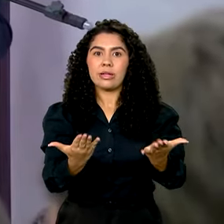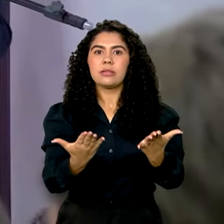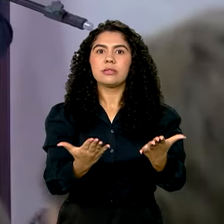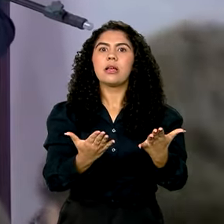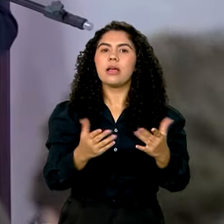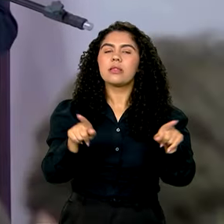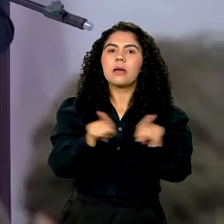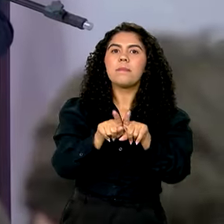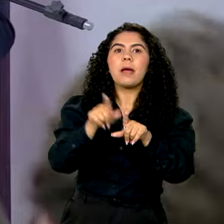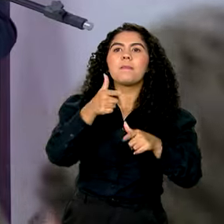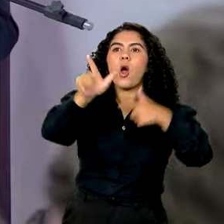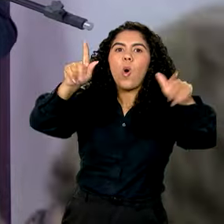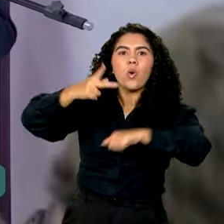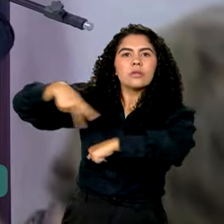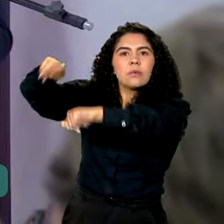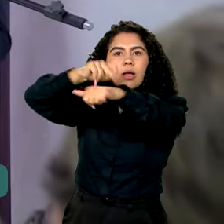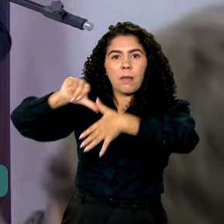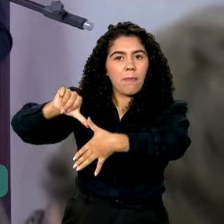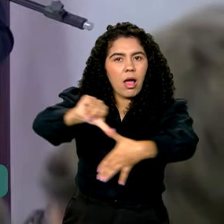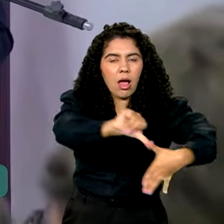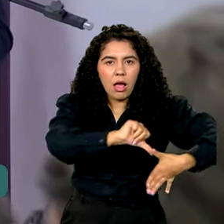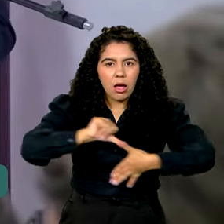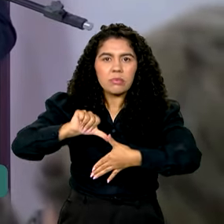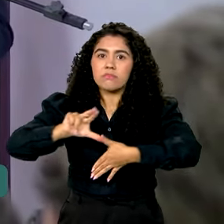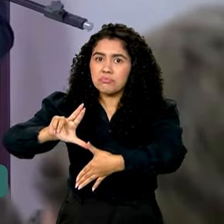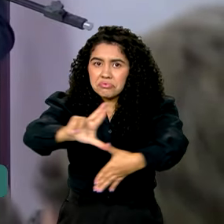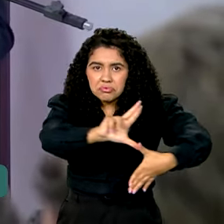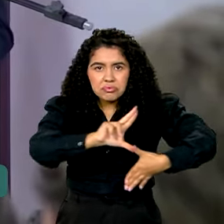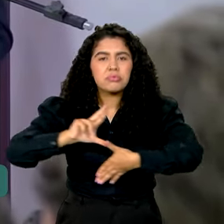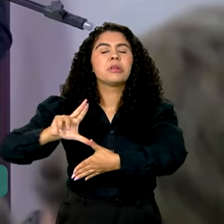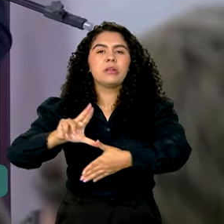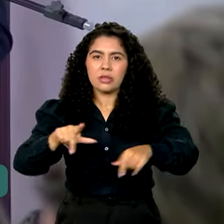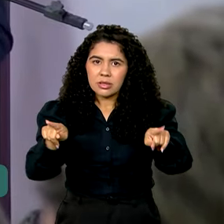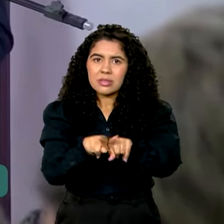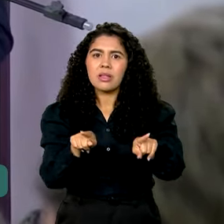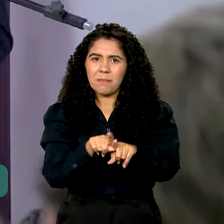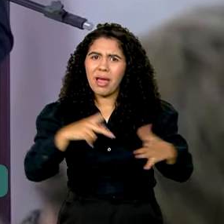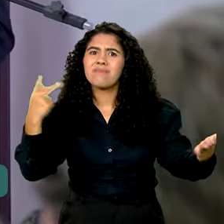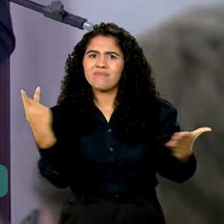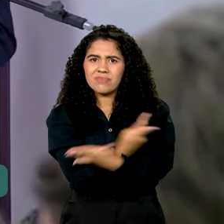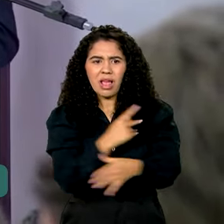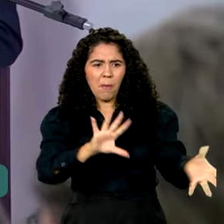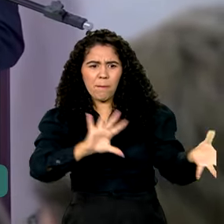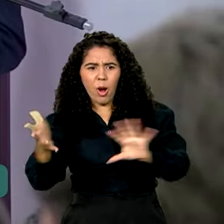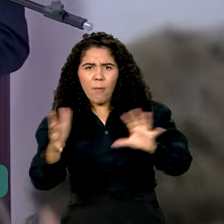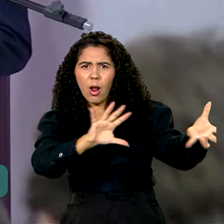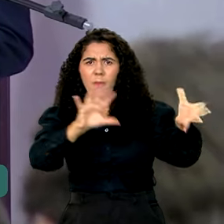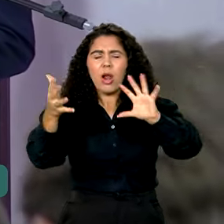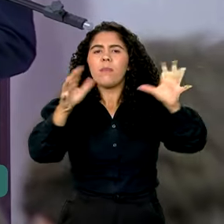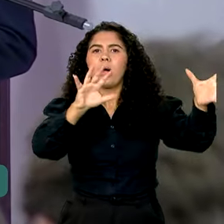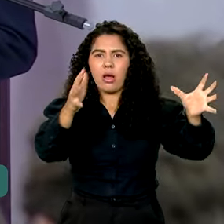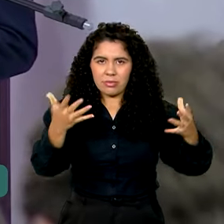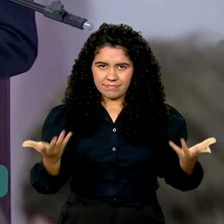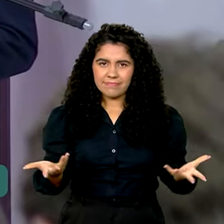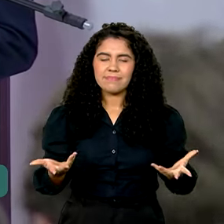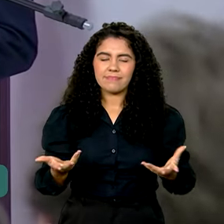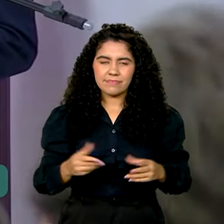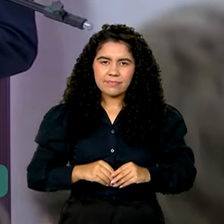países da América do Sul, da América Latina, que também vivem essa realidade e não dispõem dessa tecnologia.